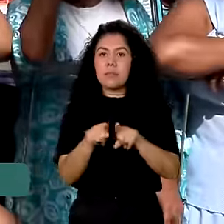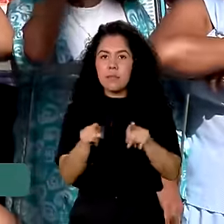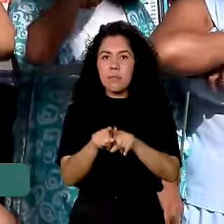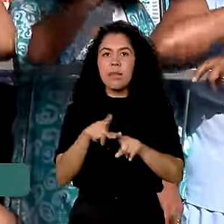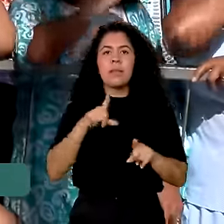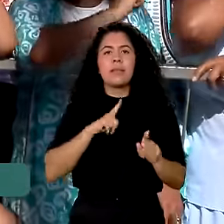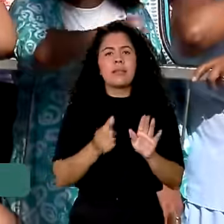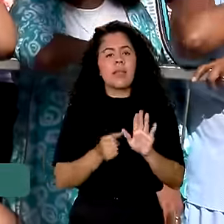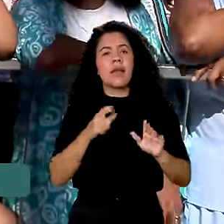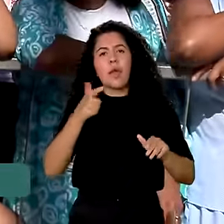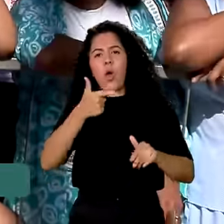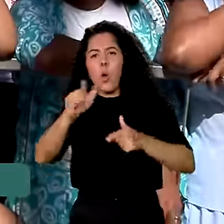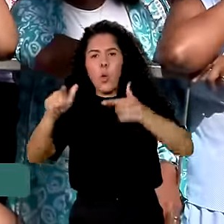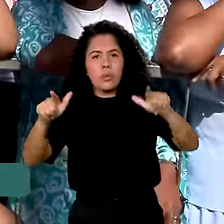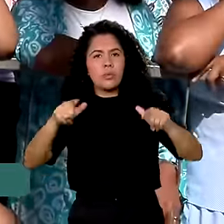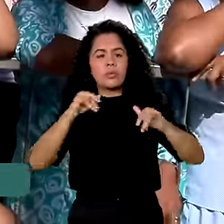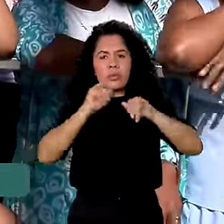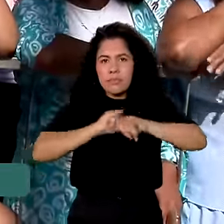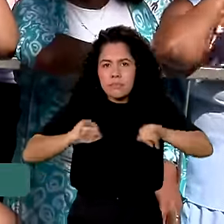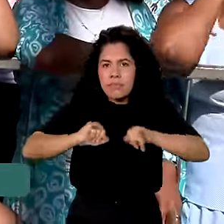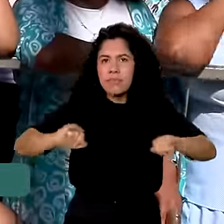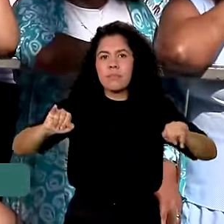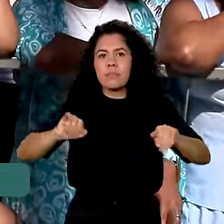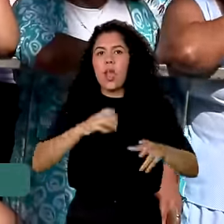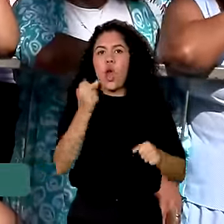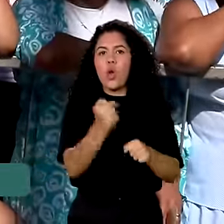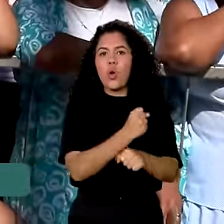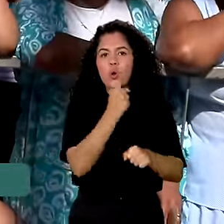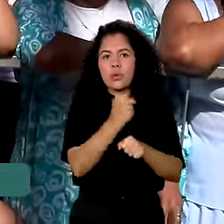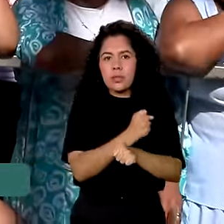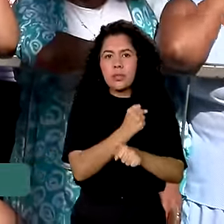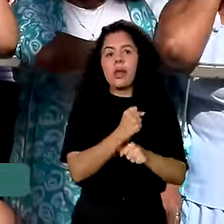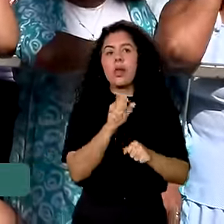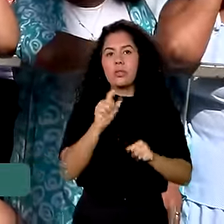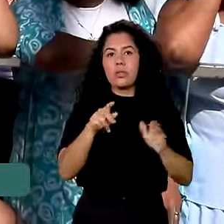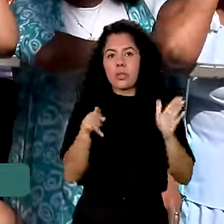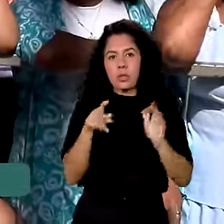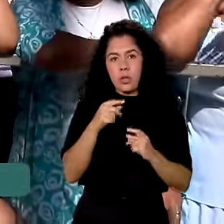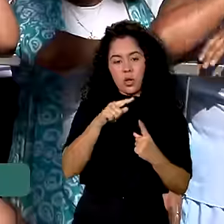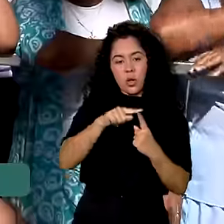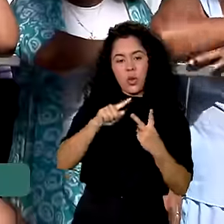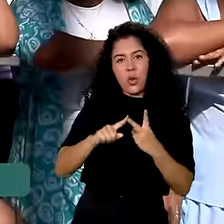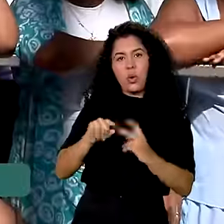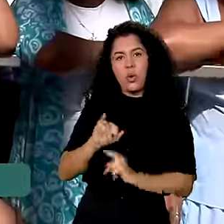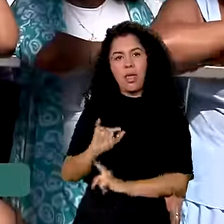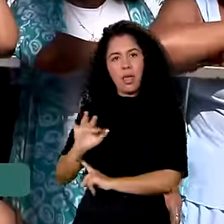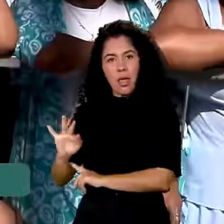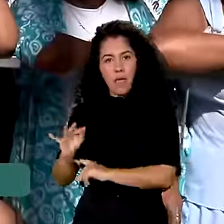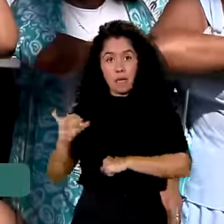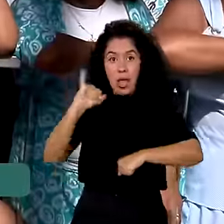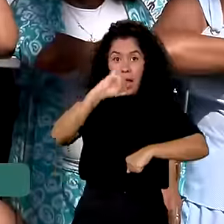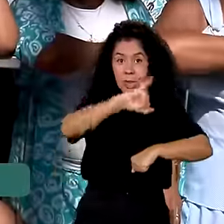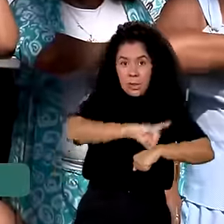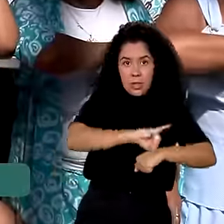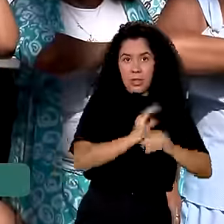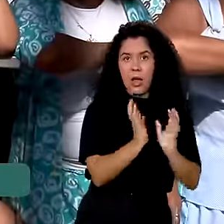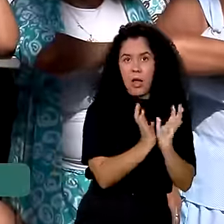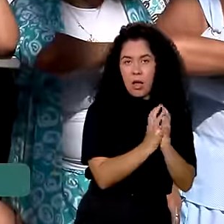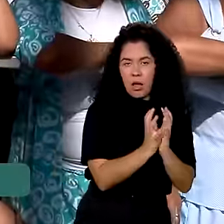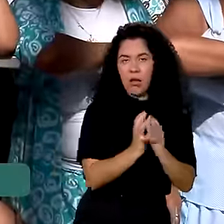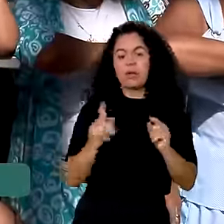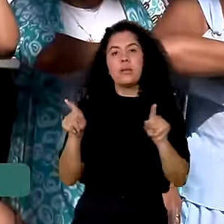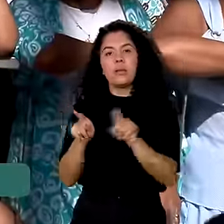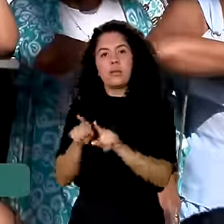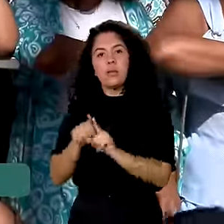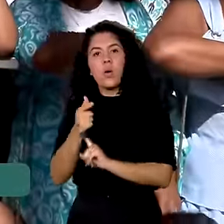de vários anúncios, entre eles a construção de dois novos campings, um na capital do Instituto Federal de Pernambuco e outro